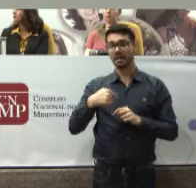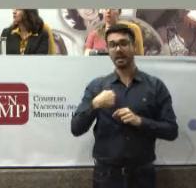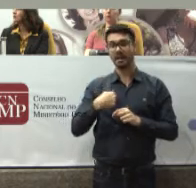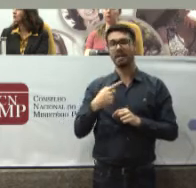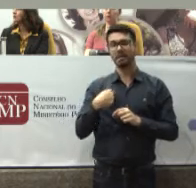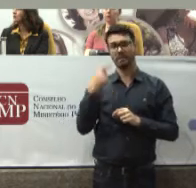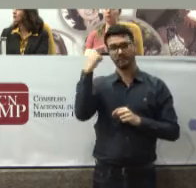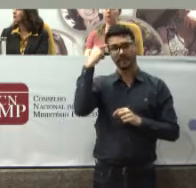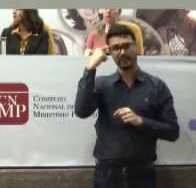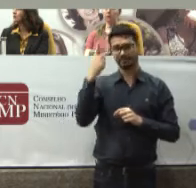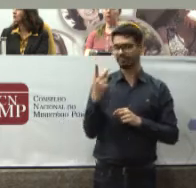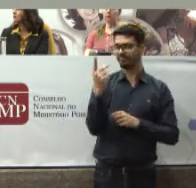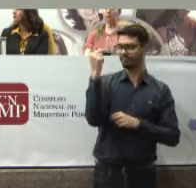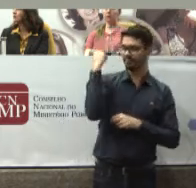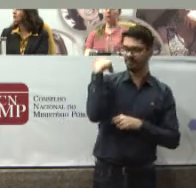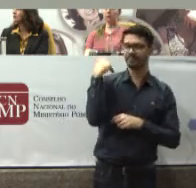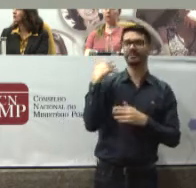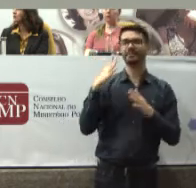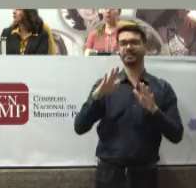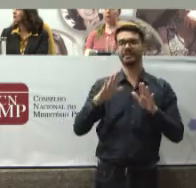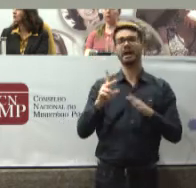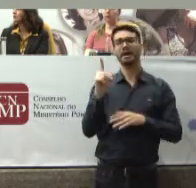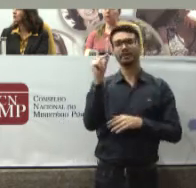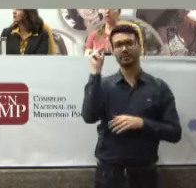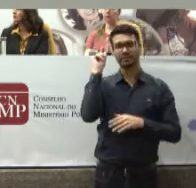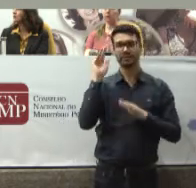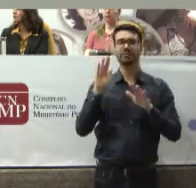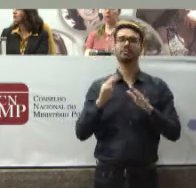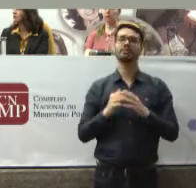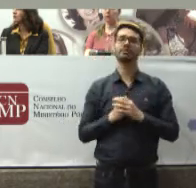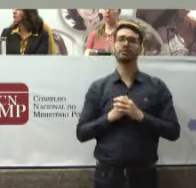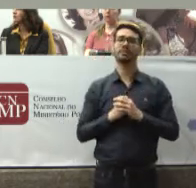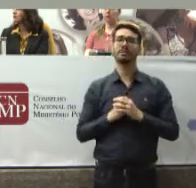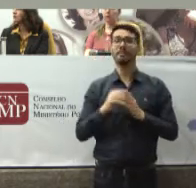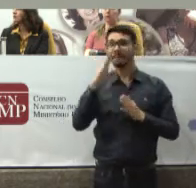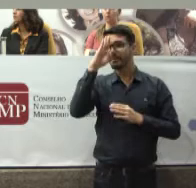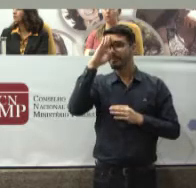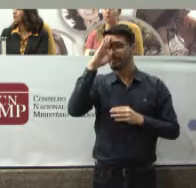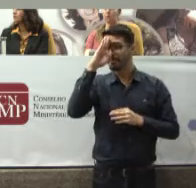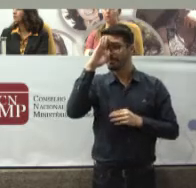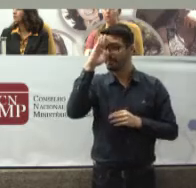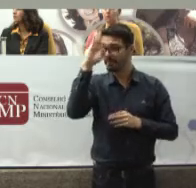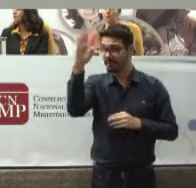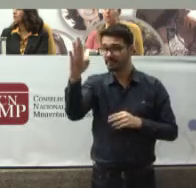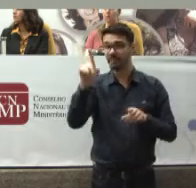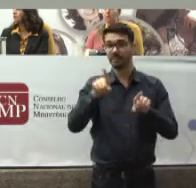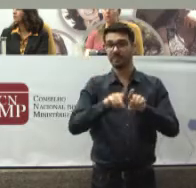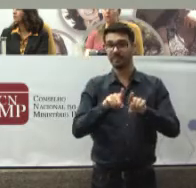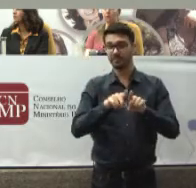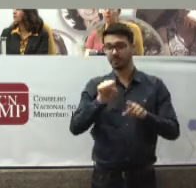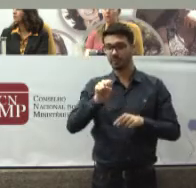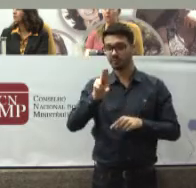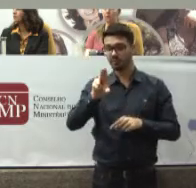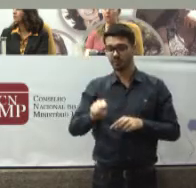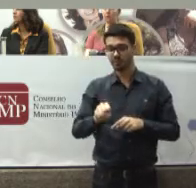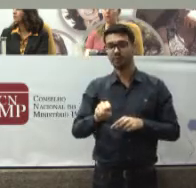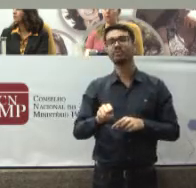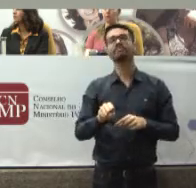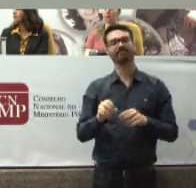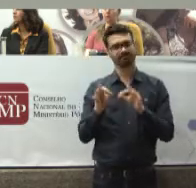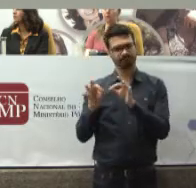Na verdade Ela é bem antiga E sobretudo Porque eu acho Que esse sistema É